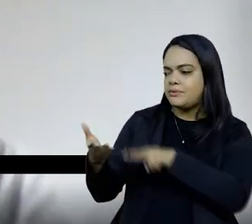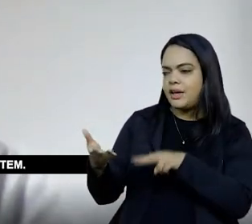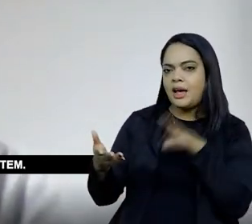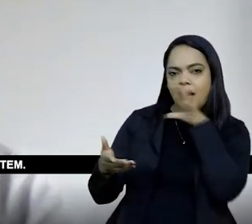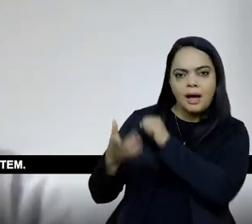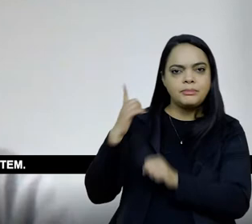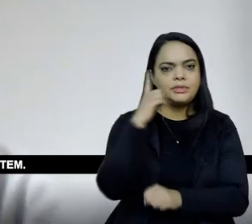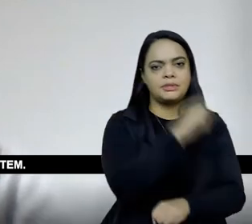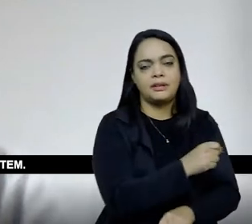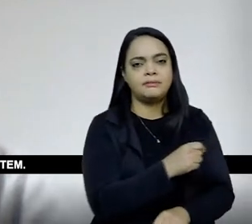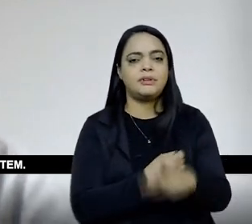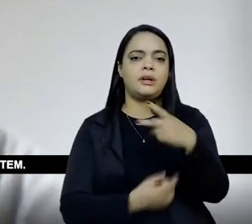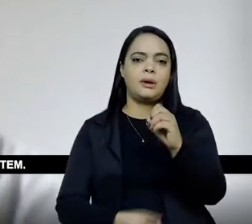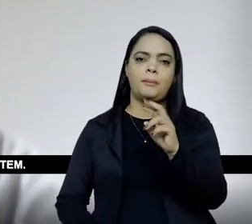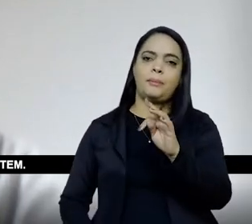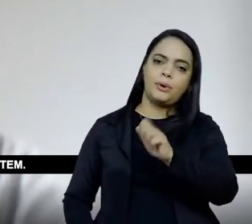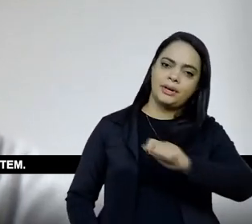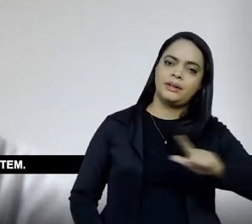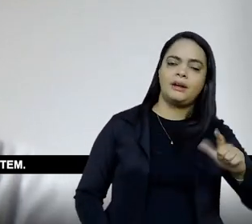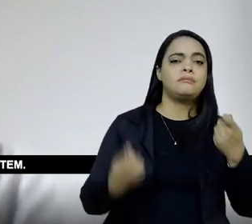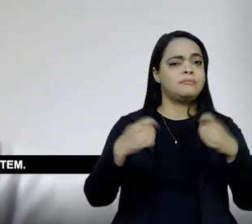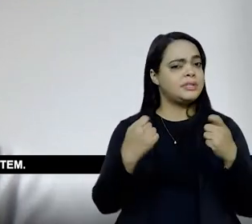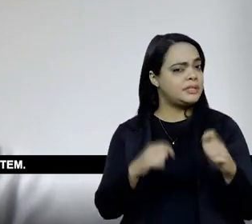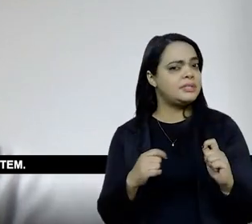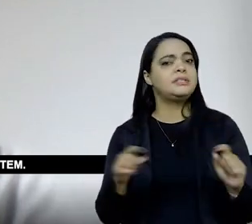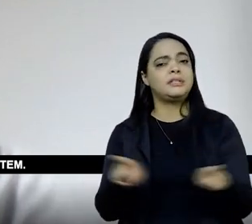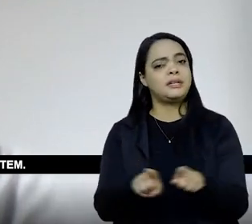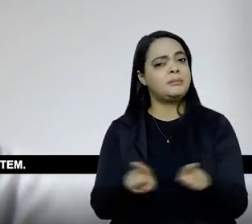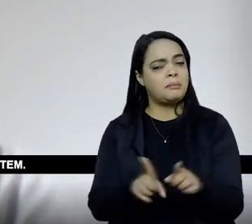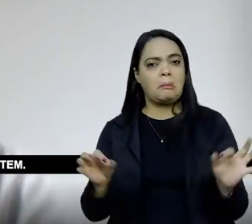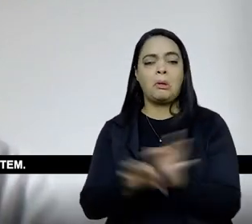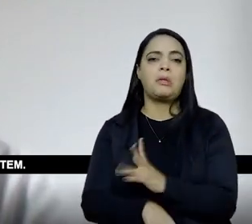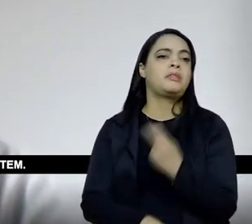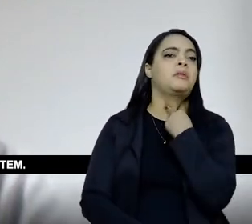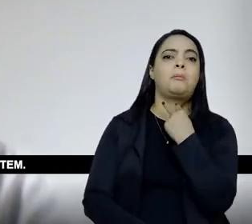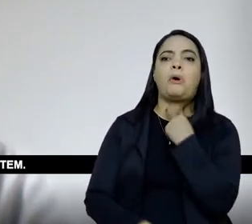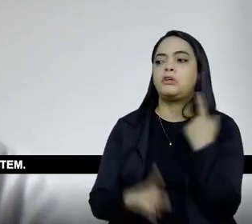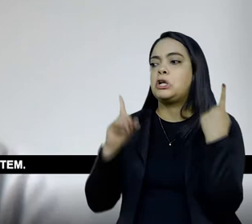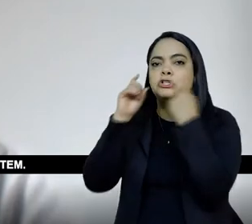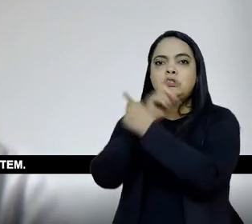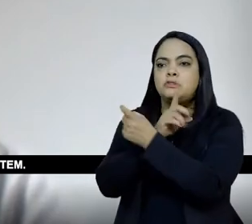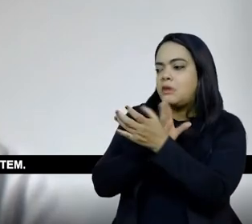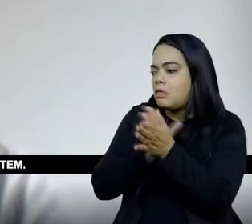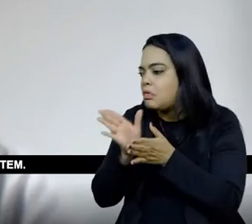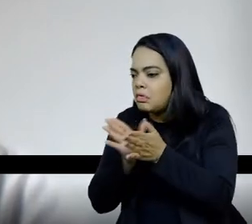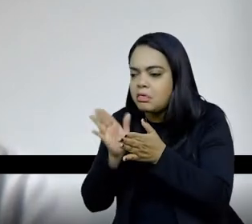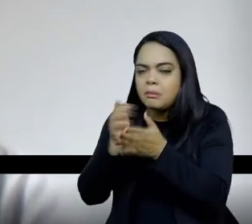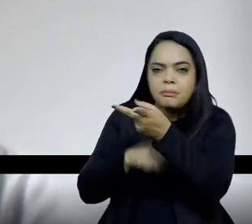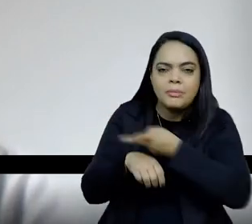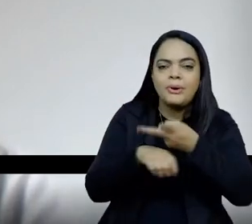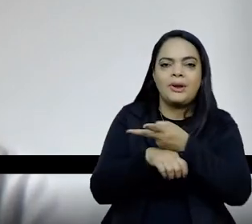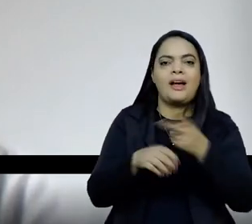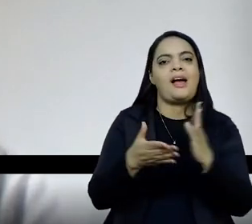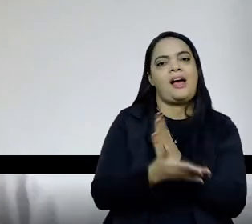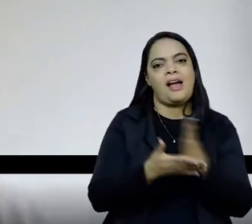possível, e o portal tem que favorecer isso também, ele não tem que criar barreiras, como alguns concursos que a gente tem, tem